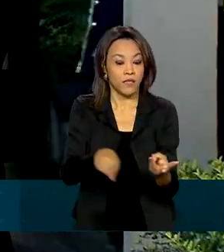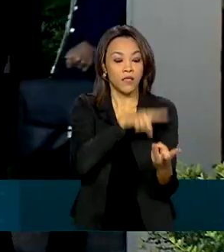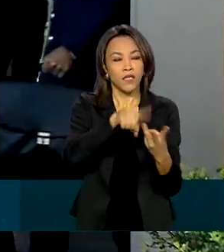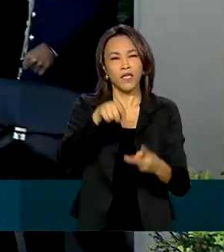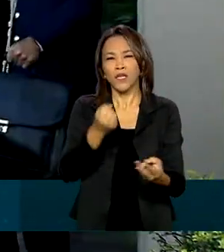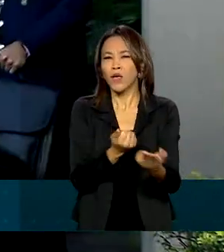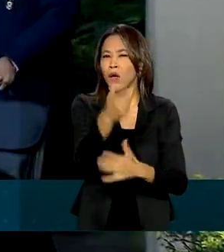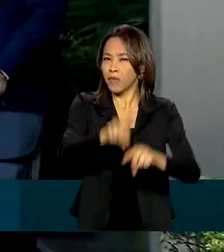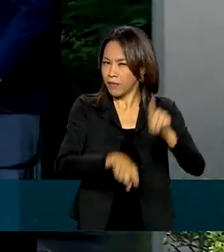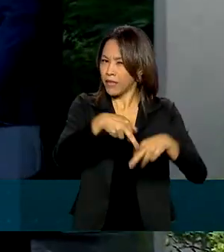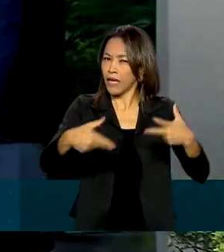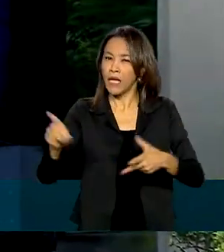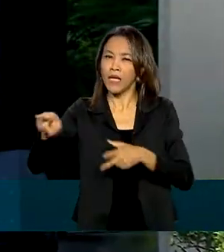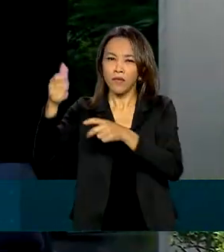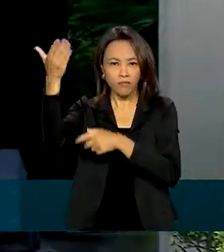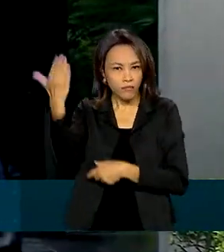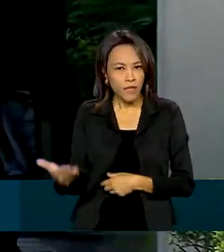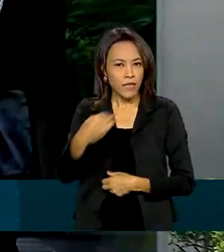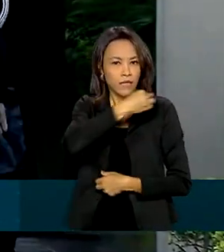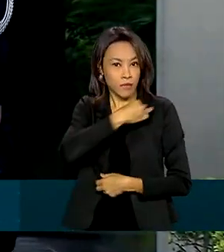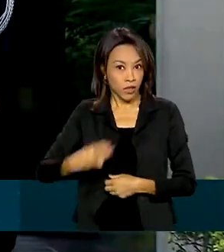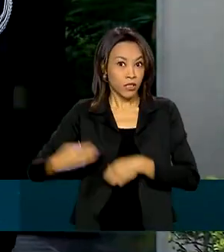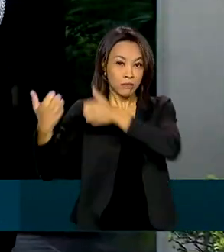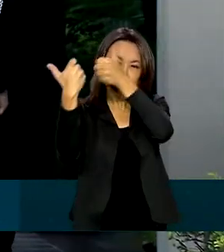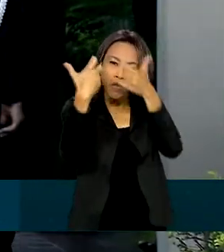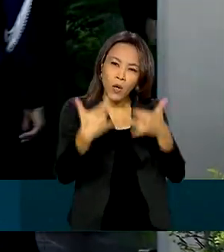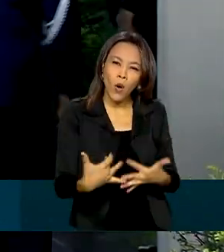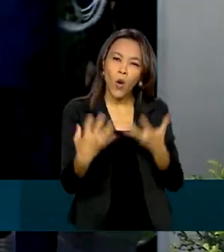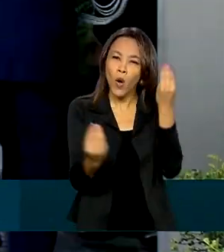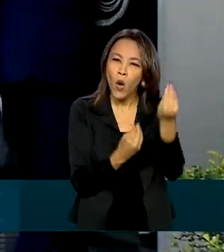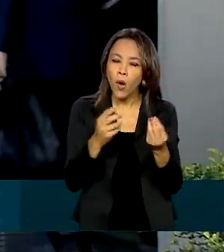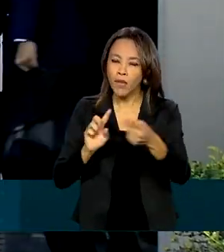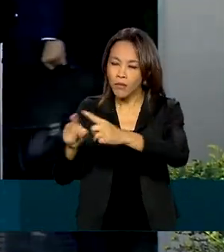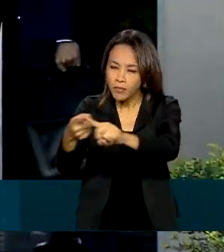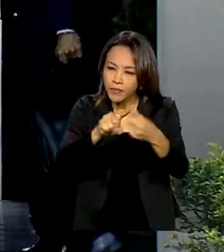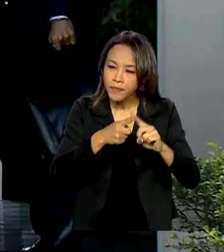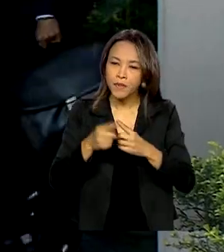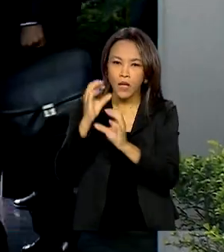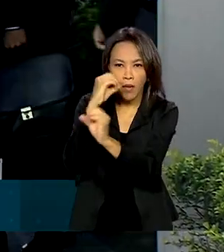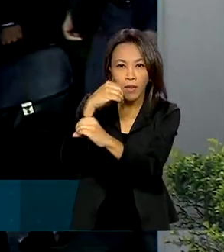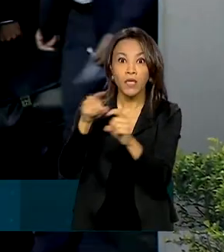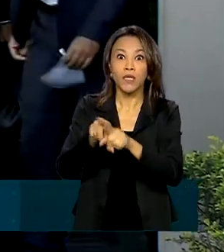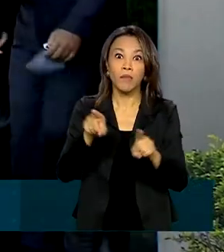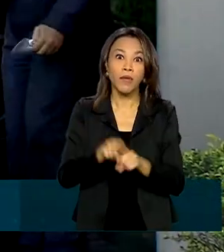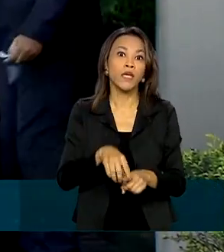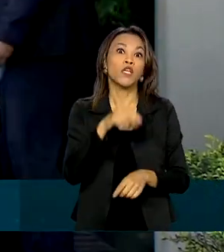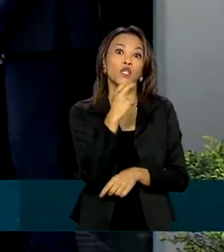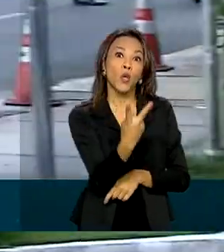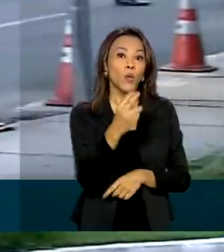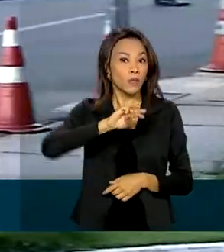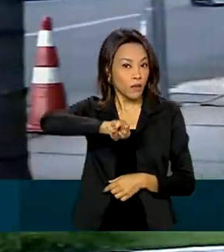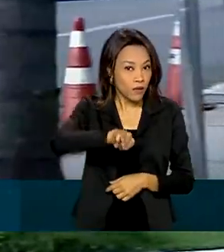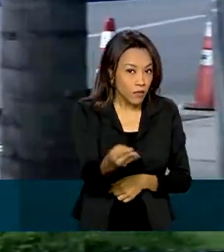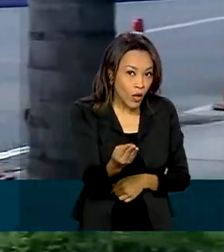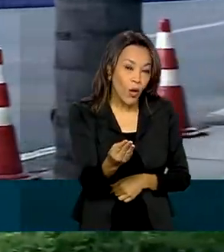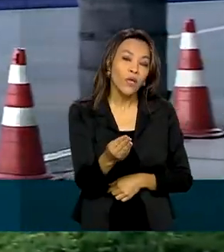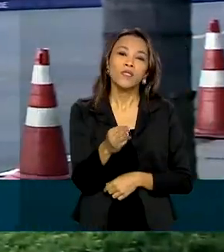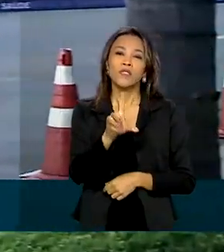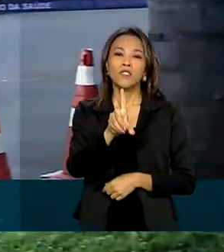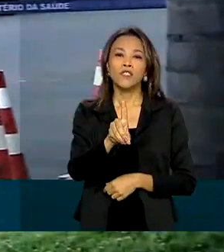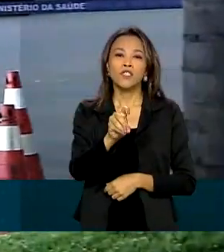informou sobre as tratativas com diversos laboratórios e confirmou a importação de 2 milhões de doses da vacina da AstraZeneca